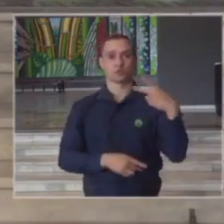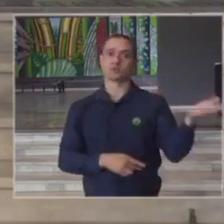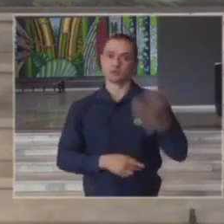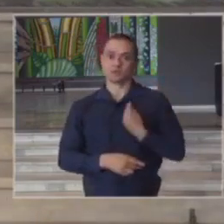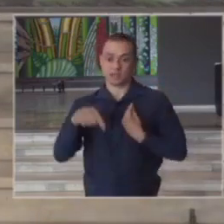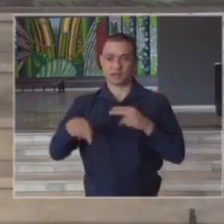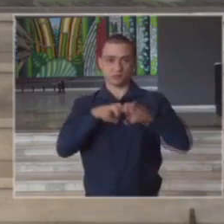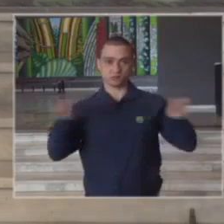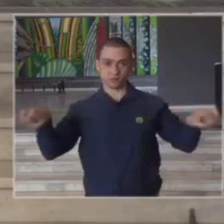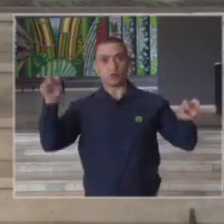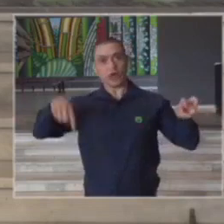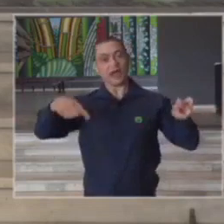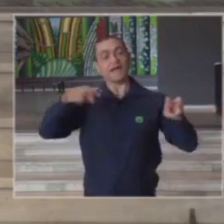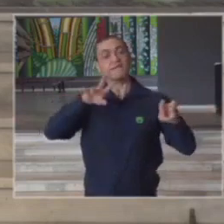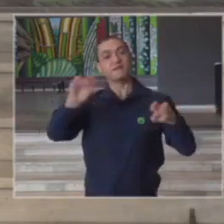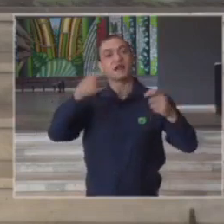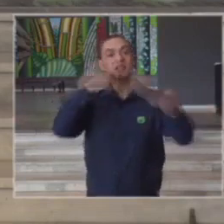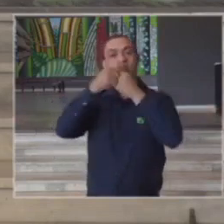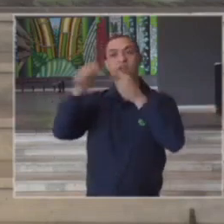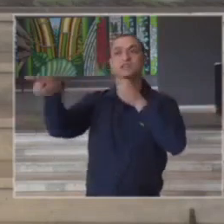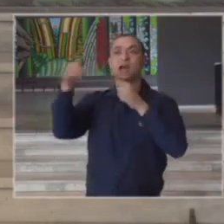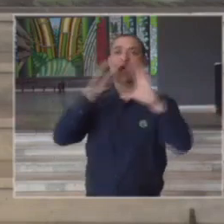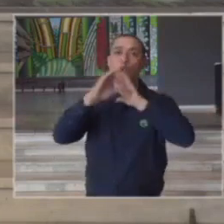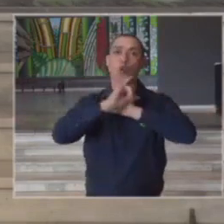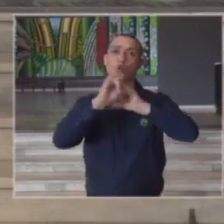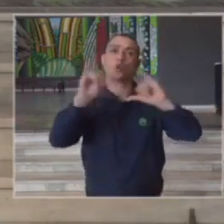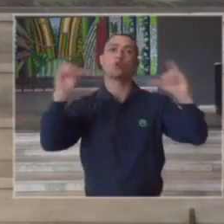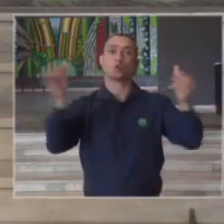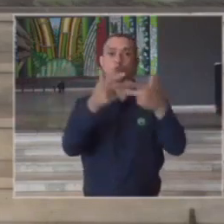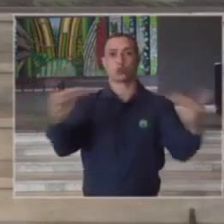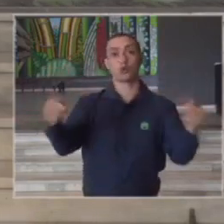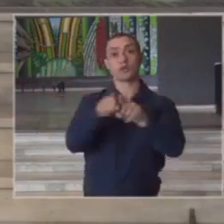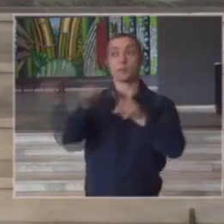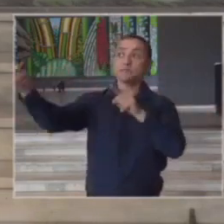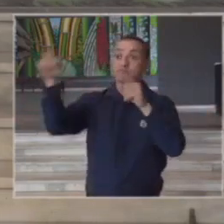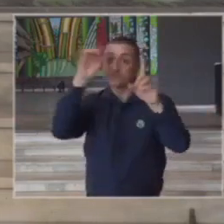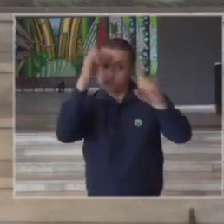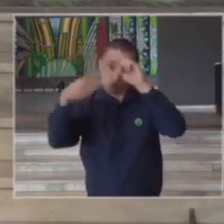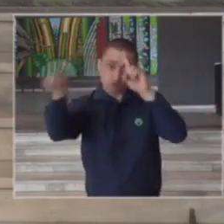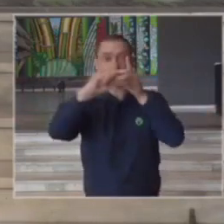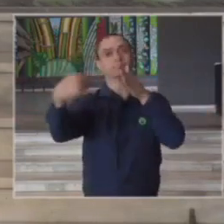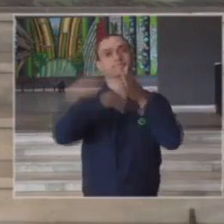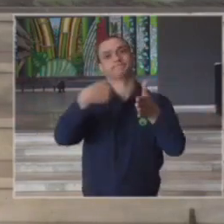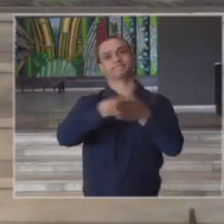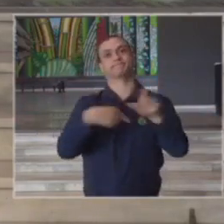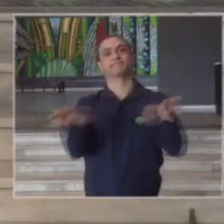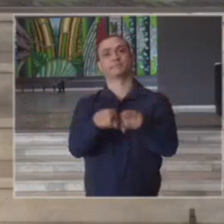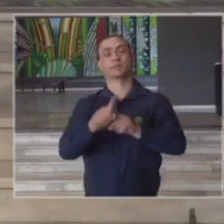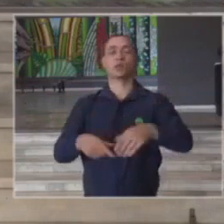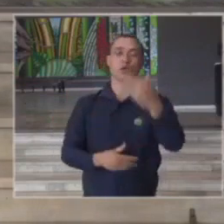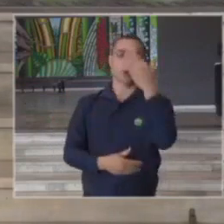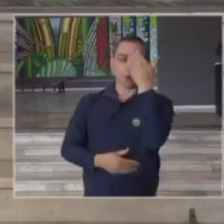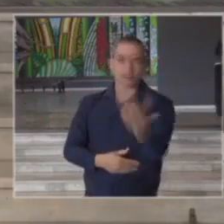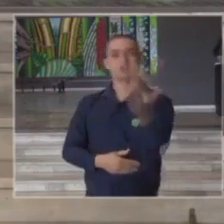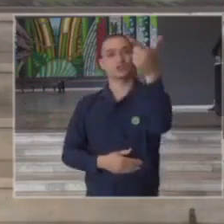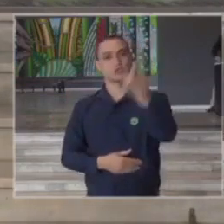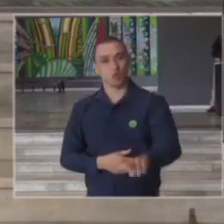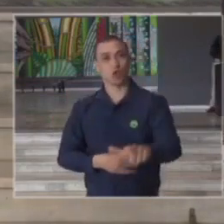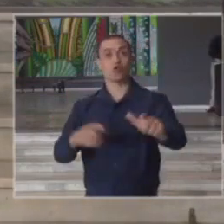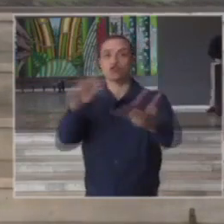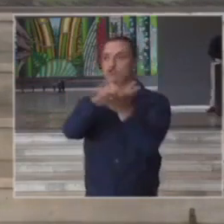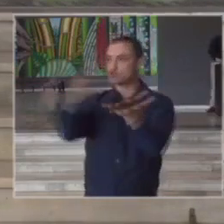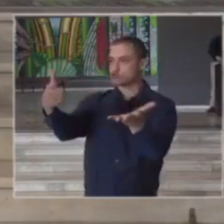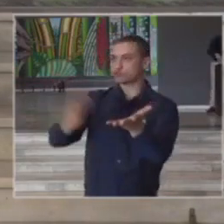as pessoas que hoje estarão aqui fazendo as suas comunicações e respondendo perguntas quero agradecer uma vez mais aos